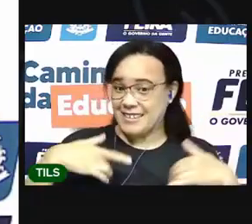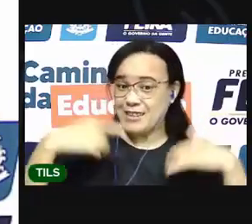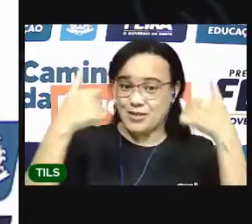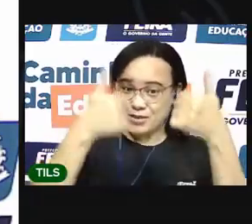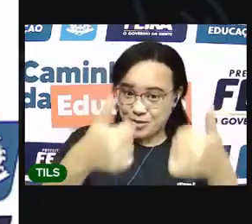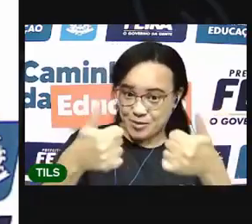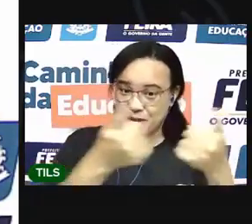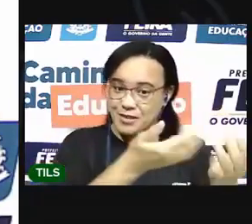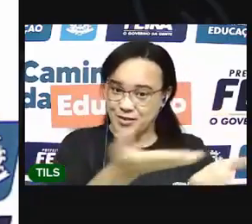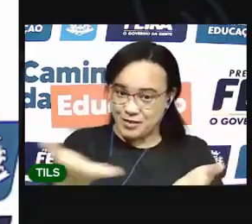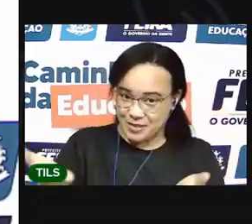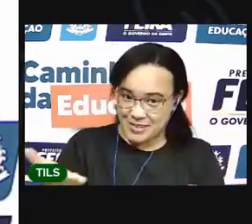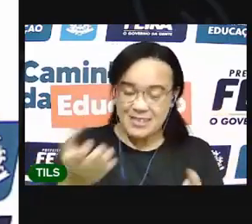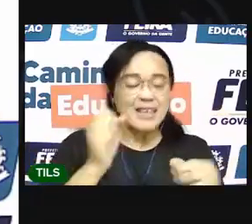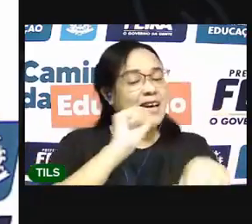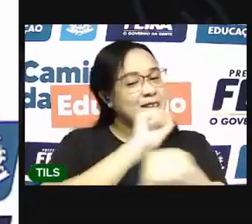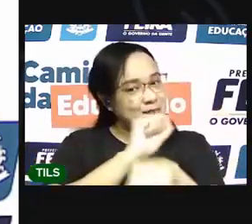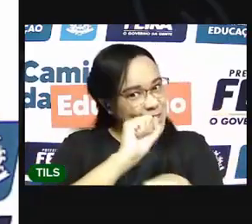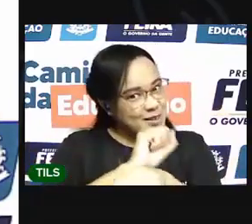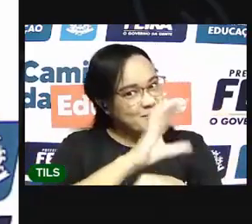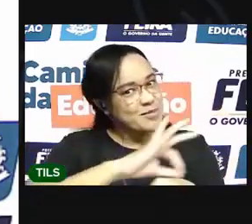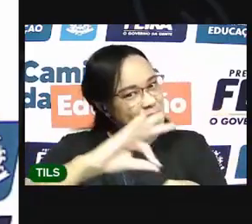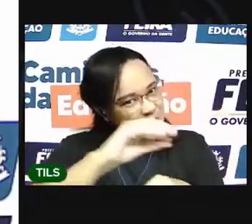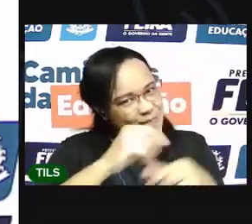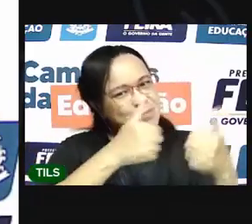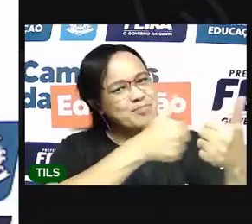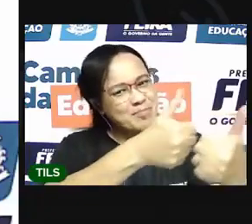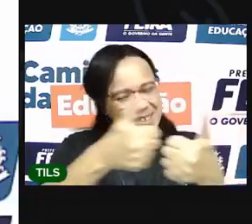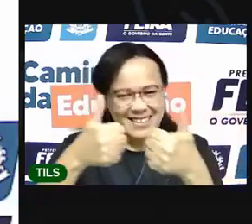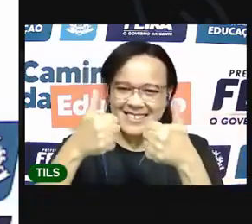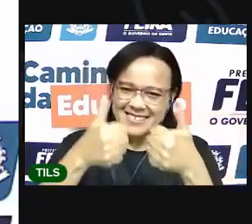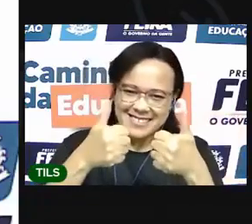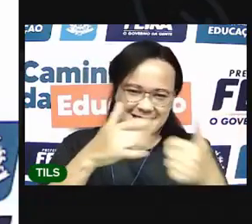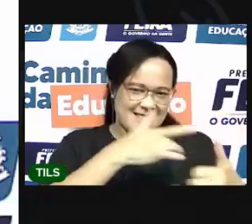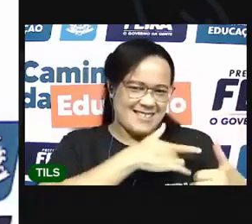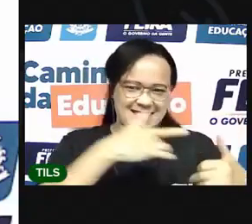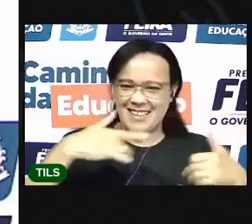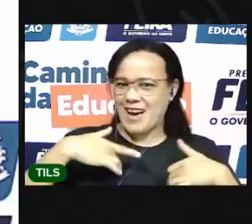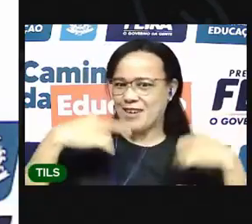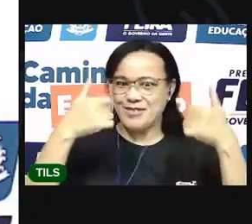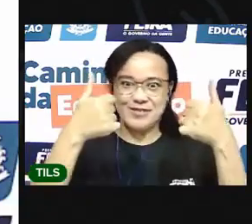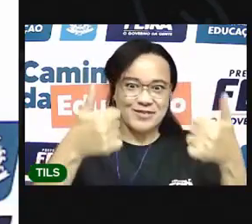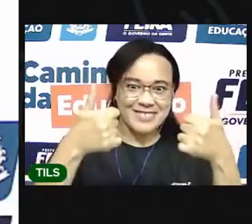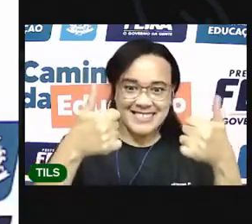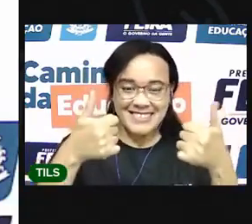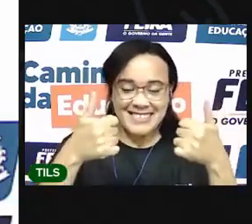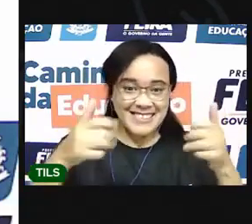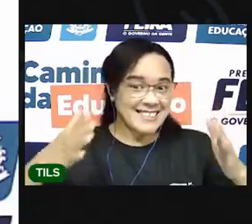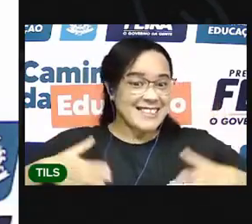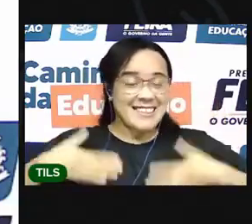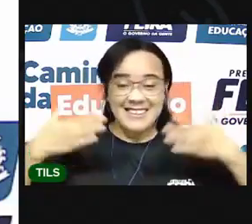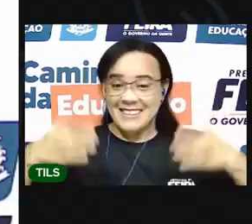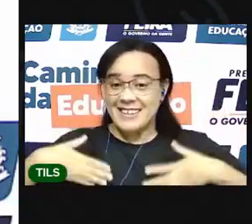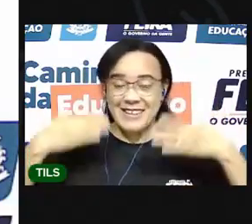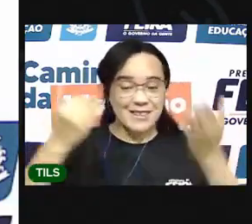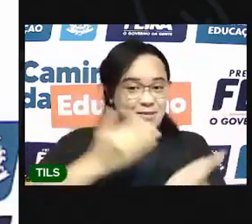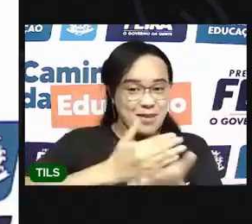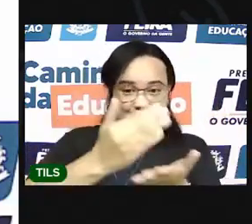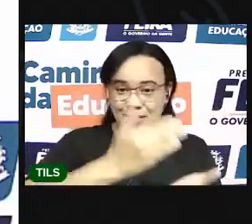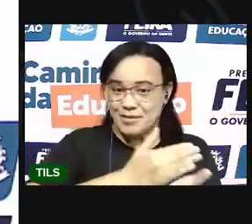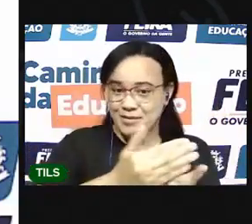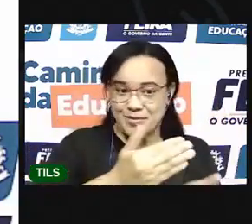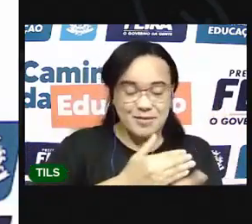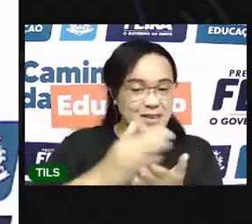Espero que todos estejam muito bem, com saúde e animados para a gente começar